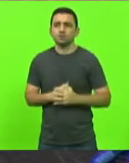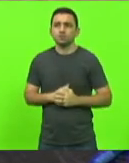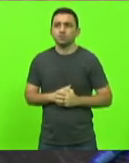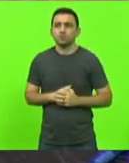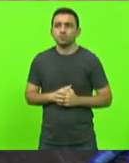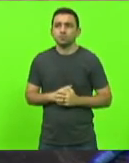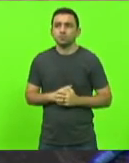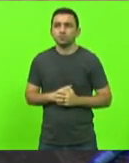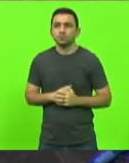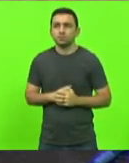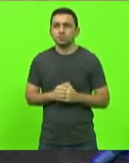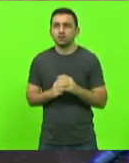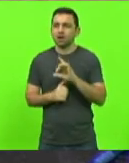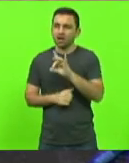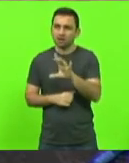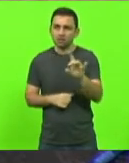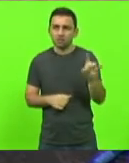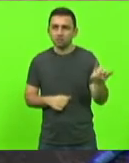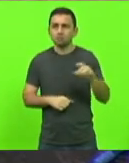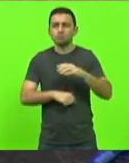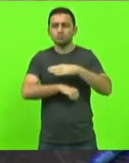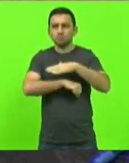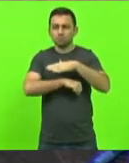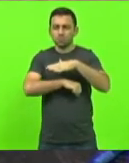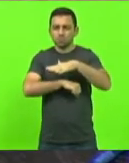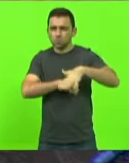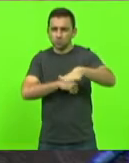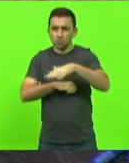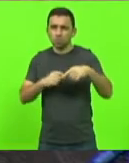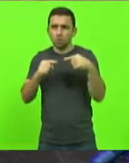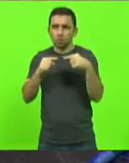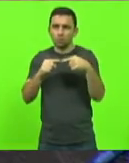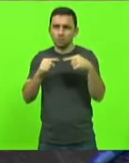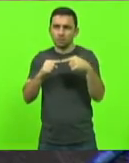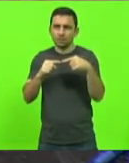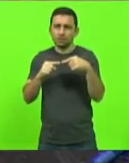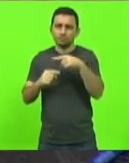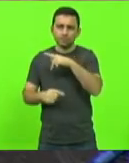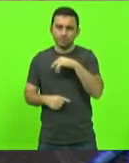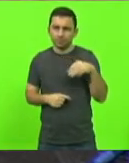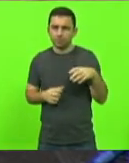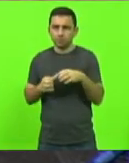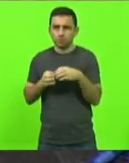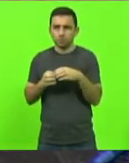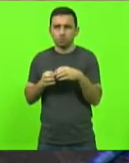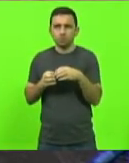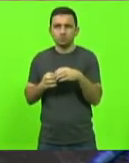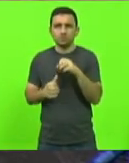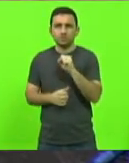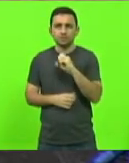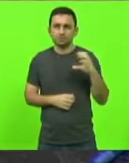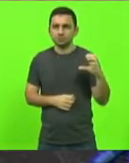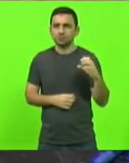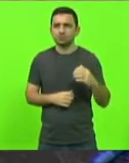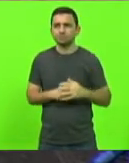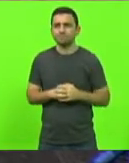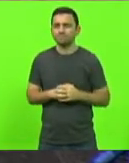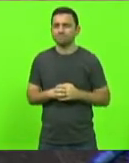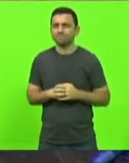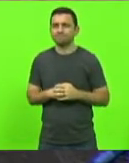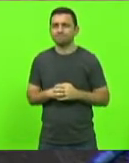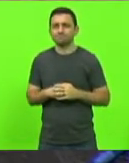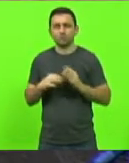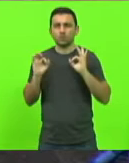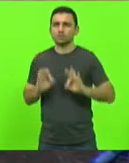em nome de cada uma das praças, dos dois praças, das praças do Estado de Santa Catarina, porque é uma injustiça, somente pelo